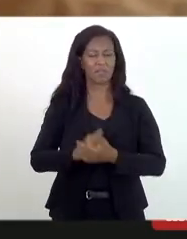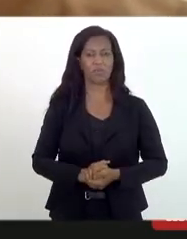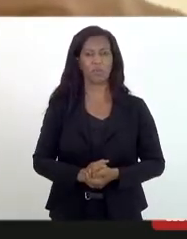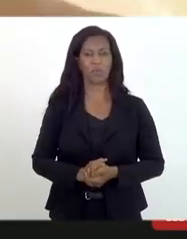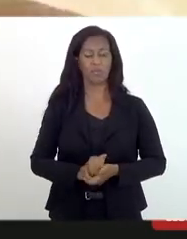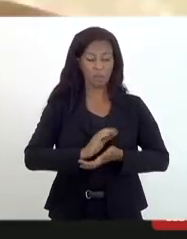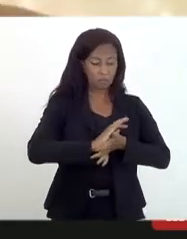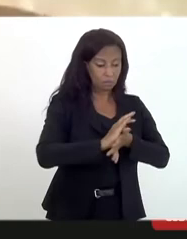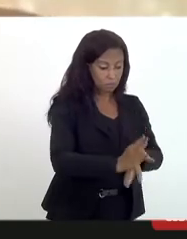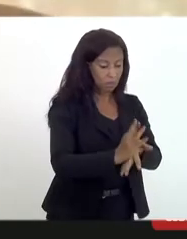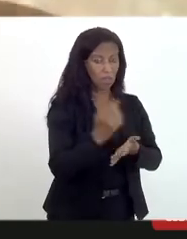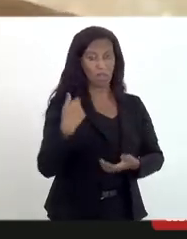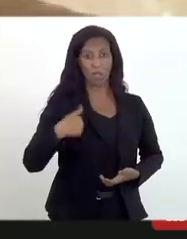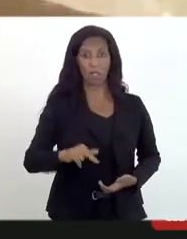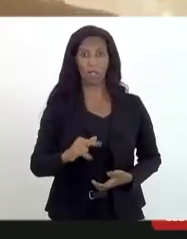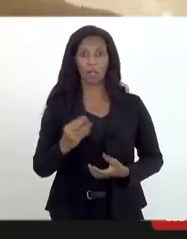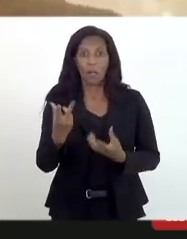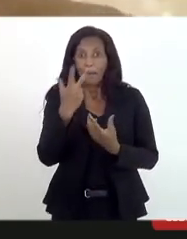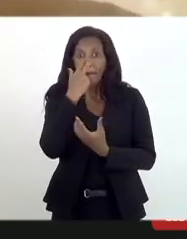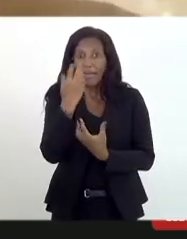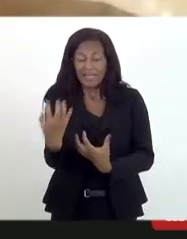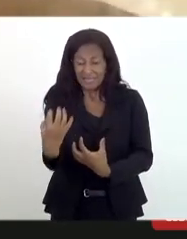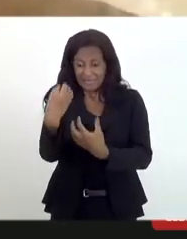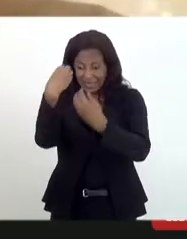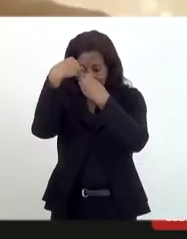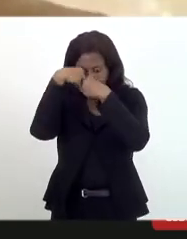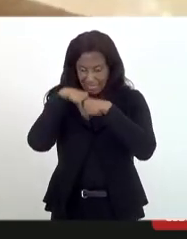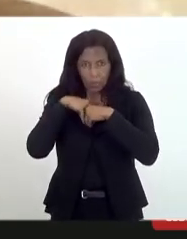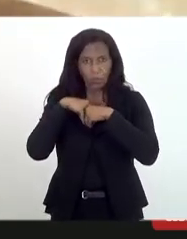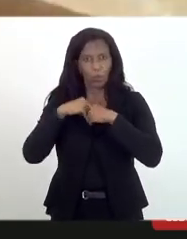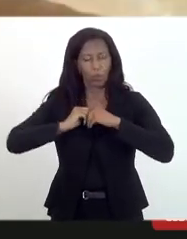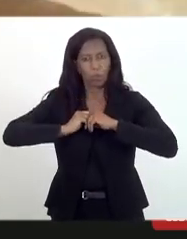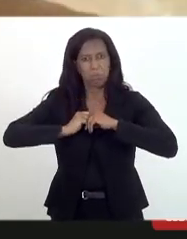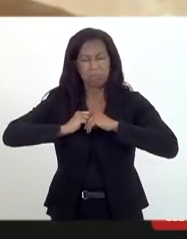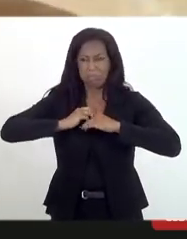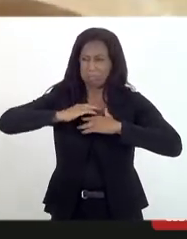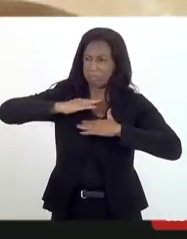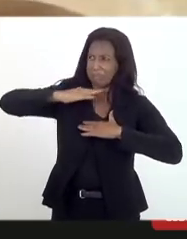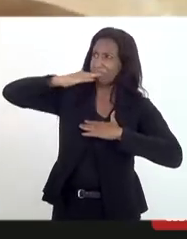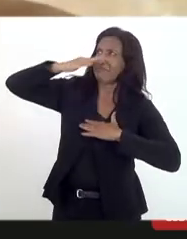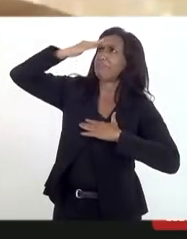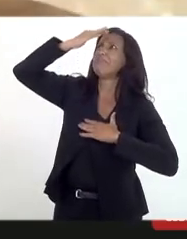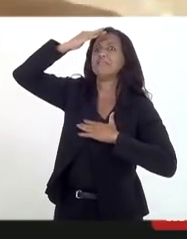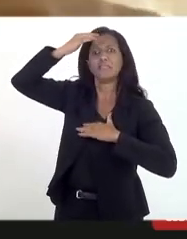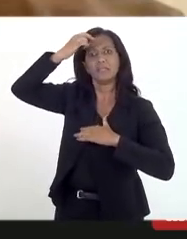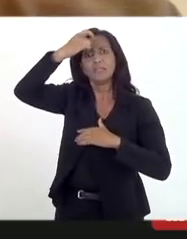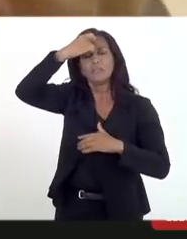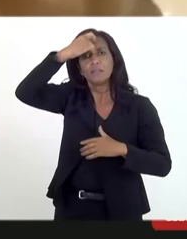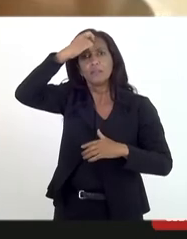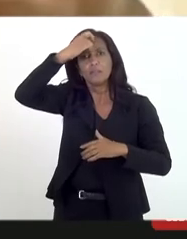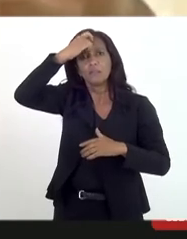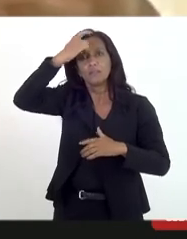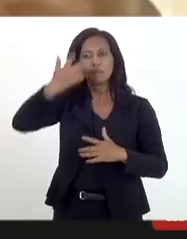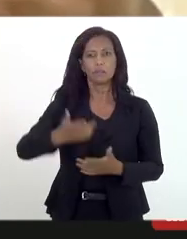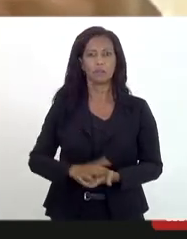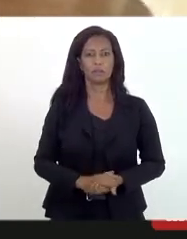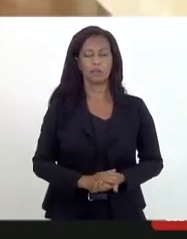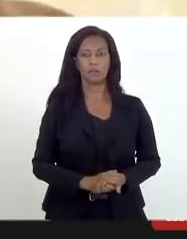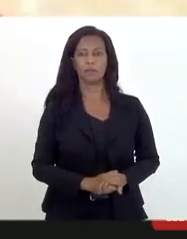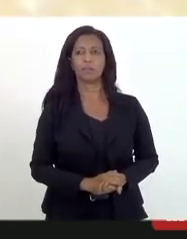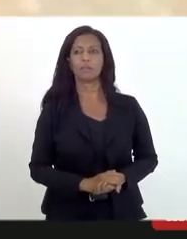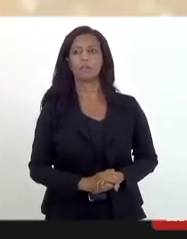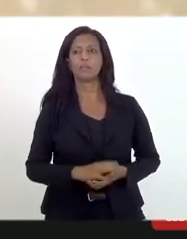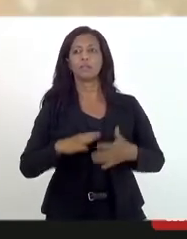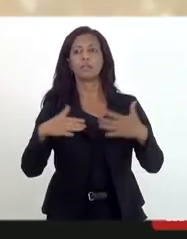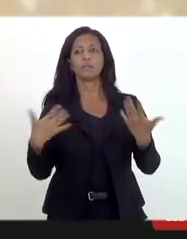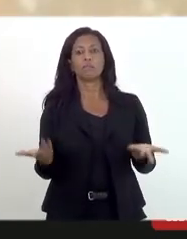religioso. Aquilo ali está tão entranhado nele, está tão entranhado que ele é uma forma ambulante, Marcos. Então,